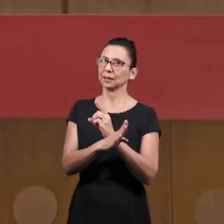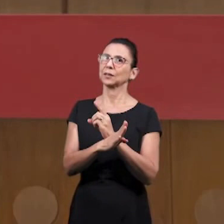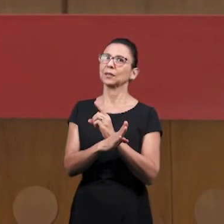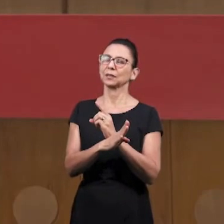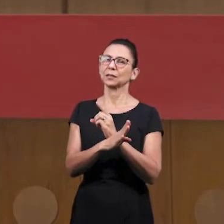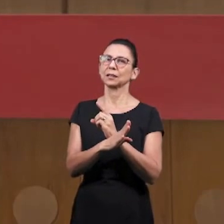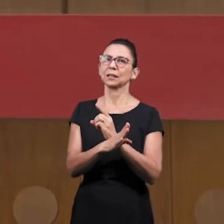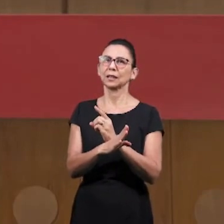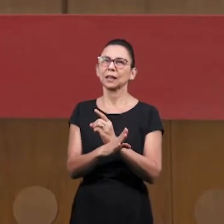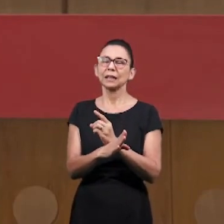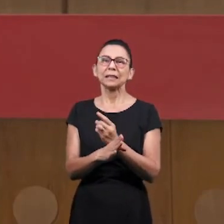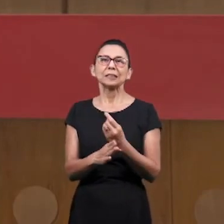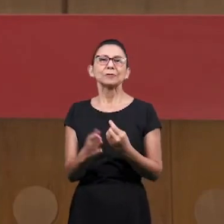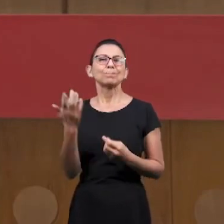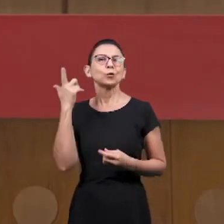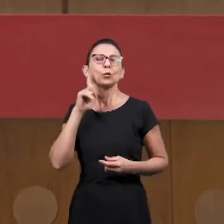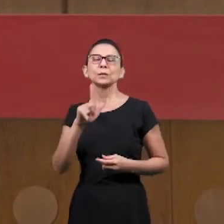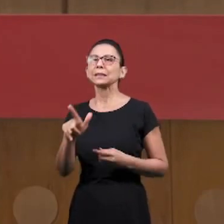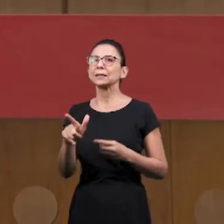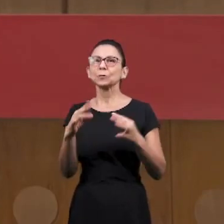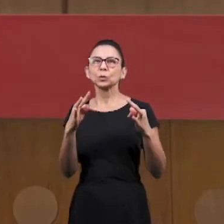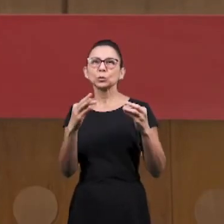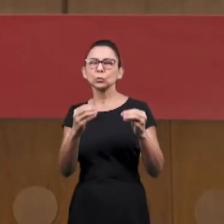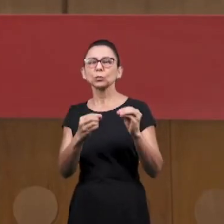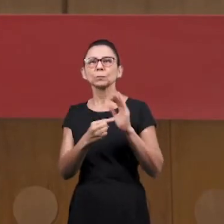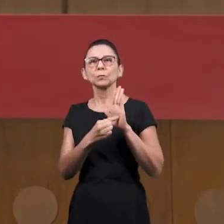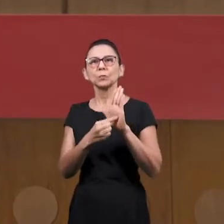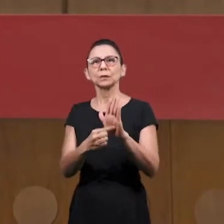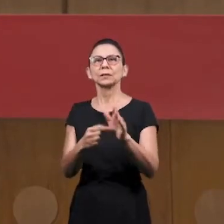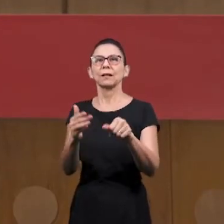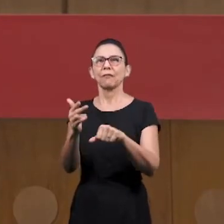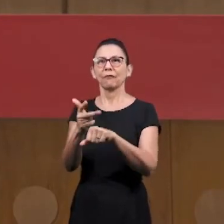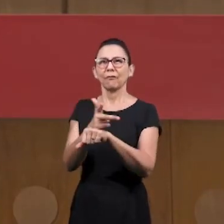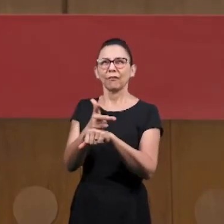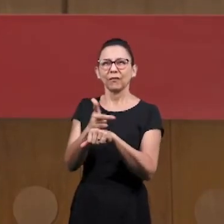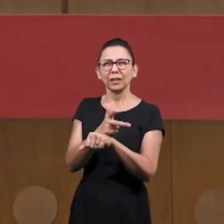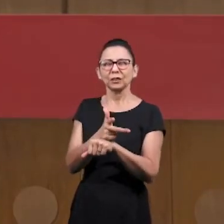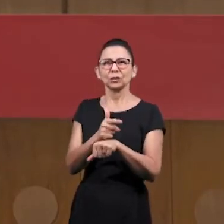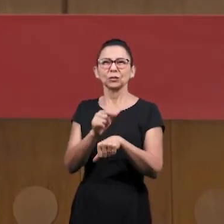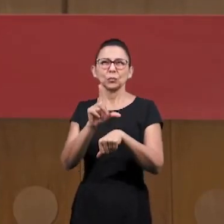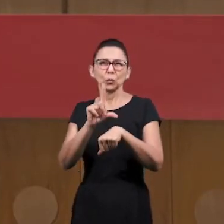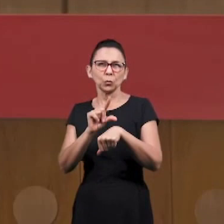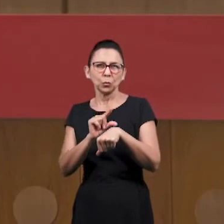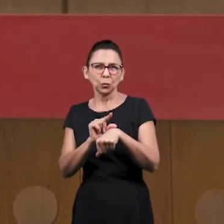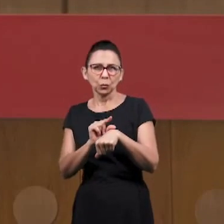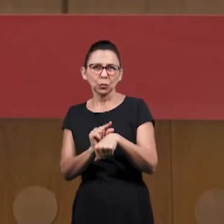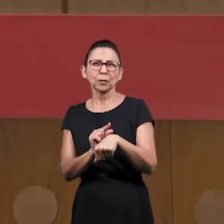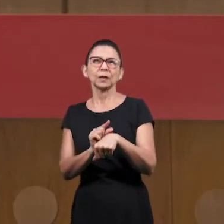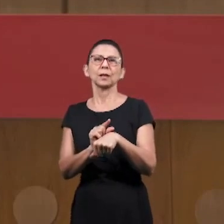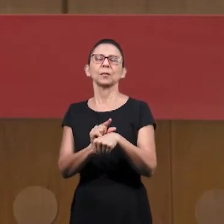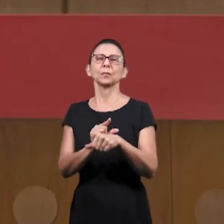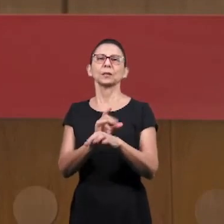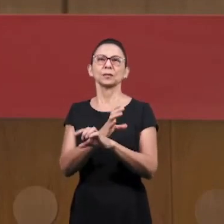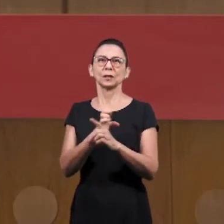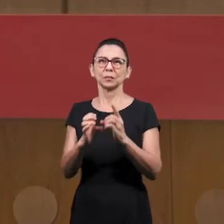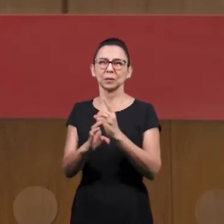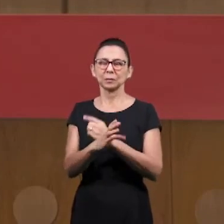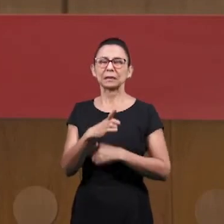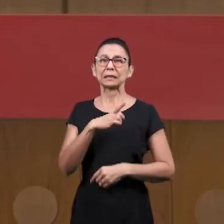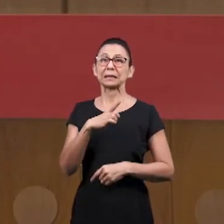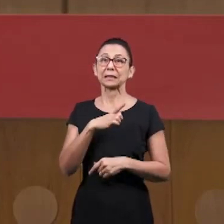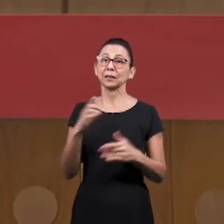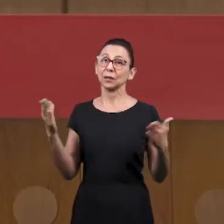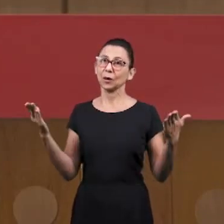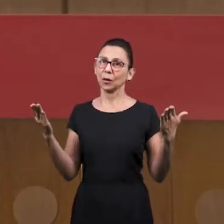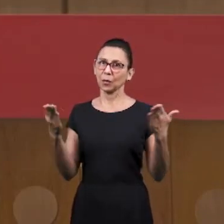e uma vez que nós não conseguimos apresentar todos eles devido ao curto espaço de tempo que temos na Escola Bíblica,